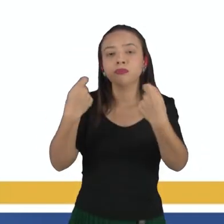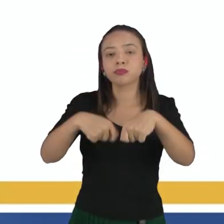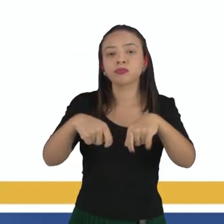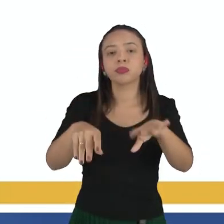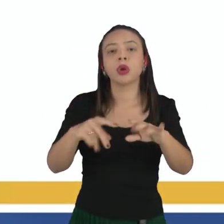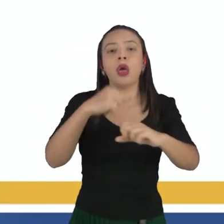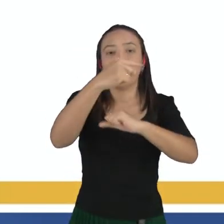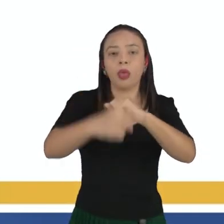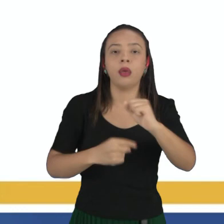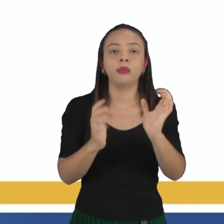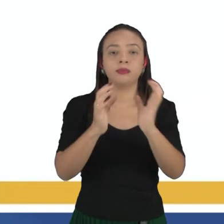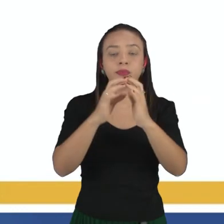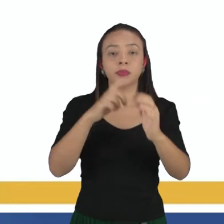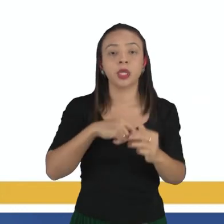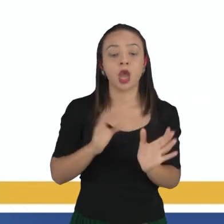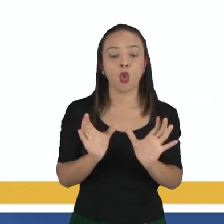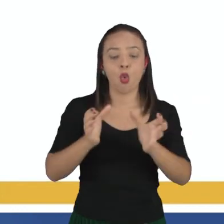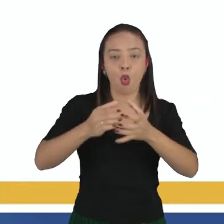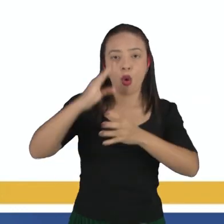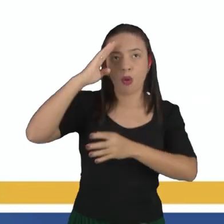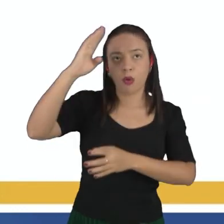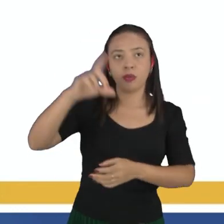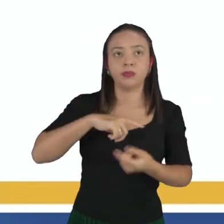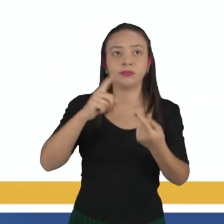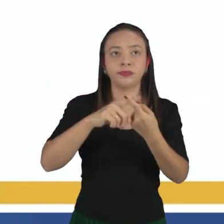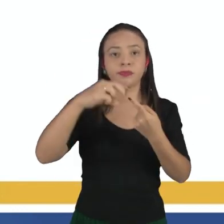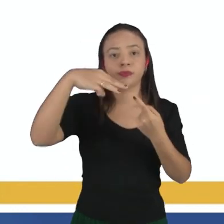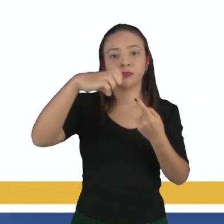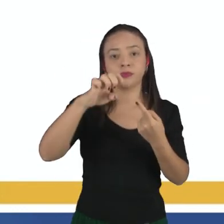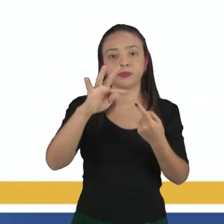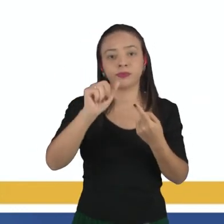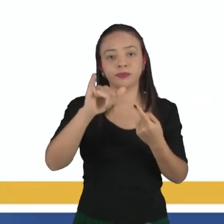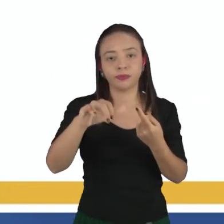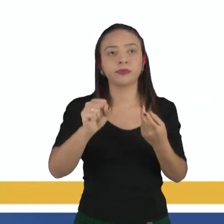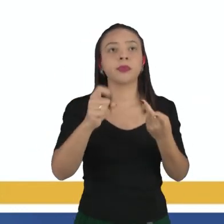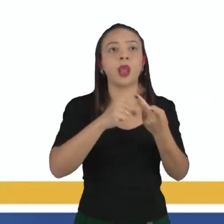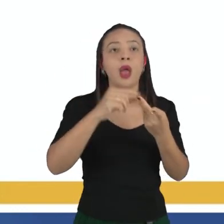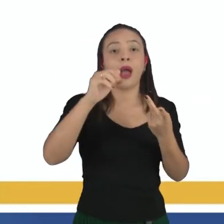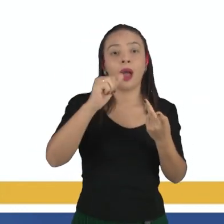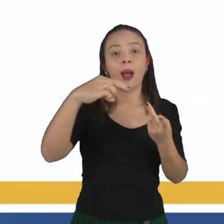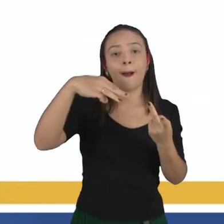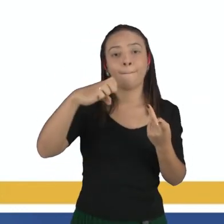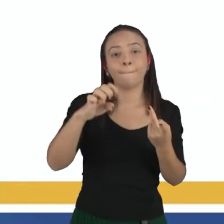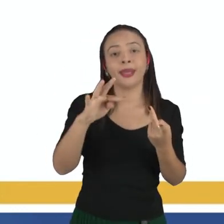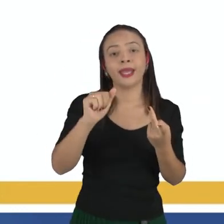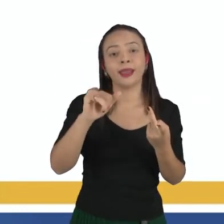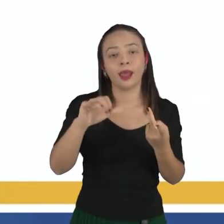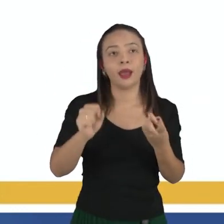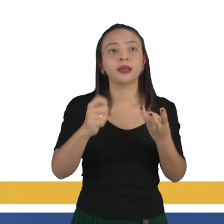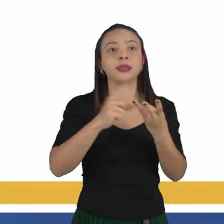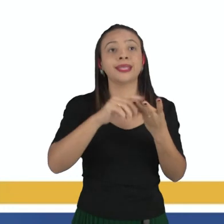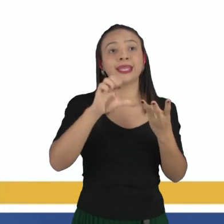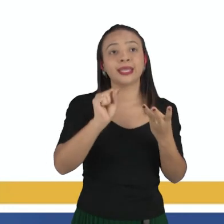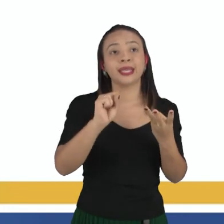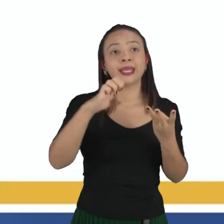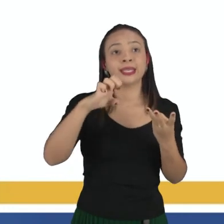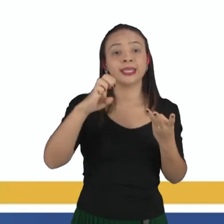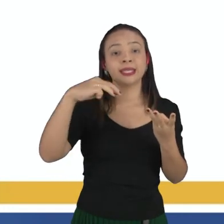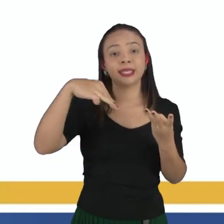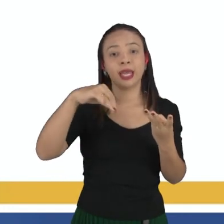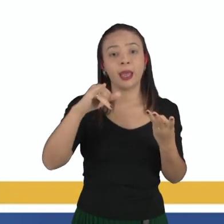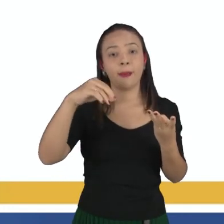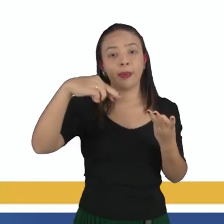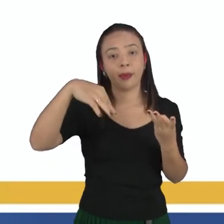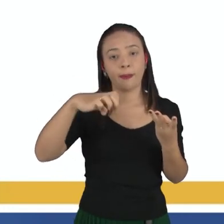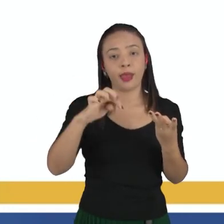temos, os quatro grupos principais. Nós temos os metais, os ametais, os semimetais e os